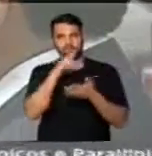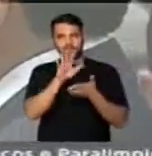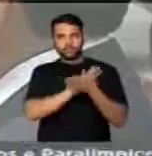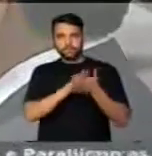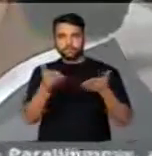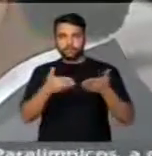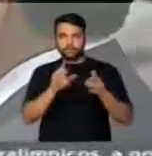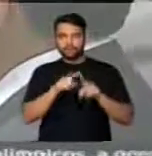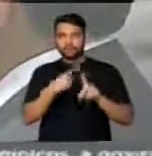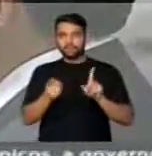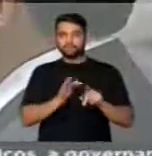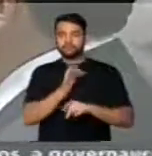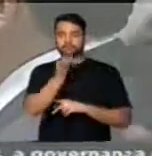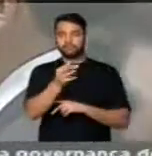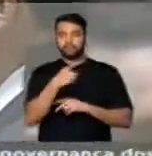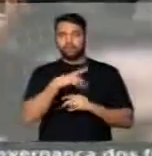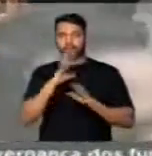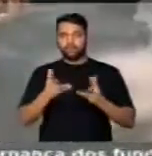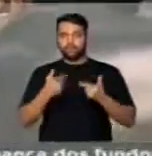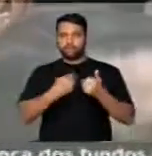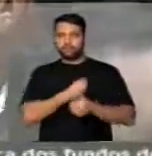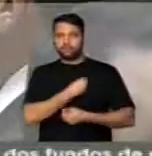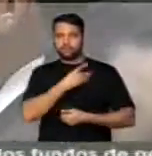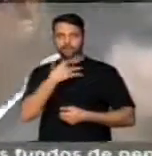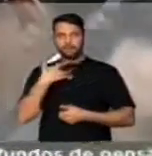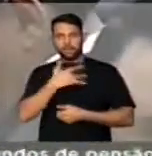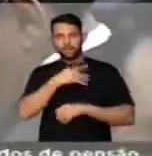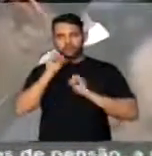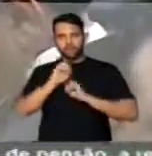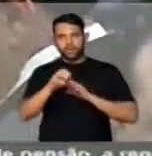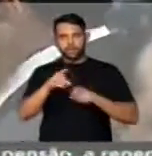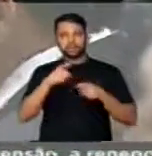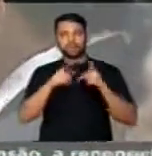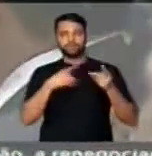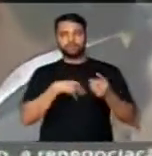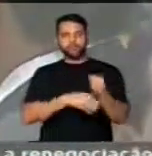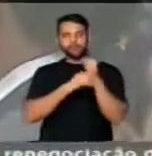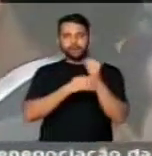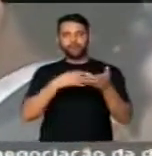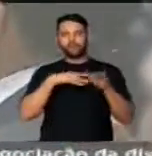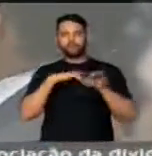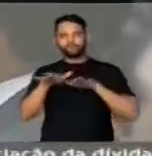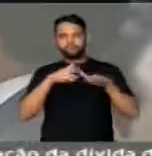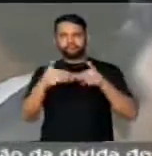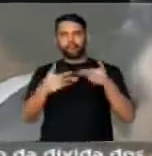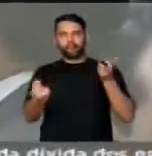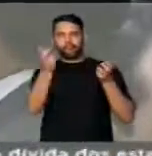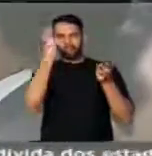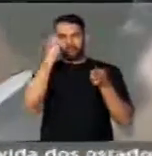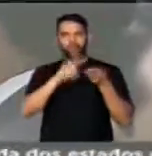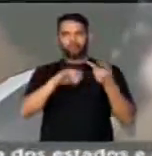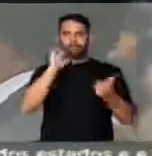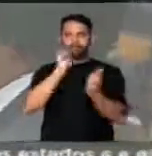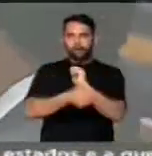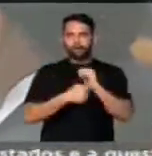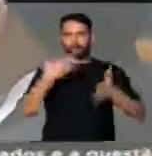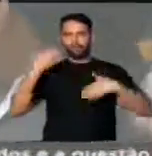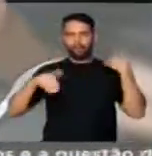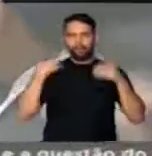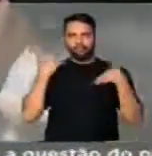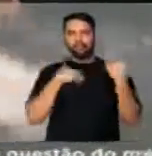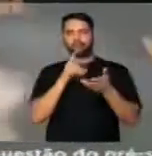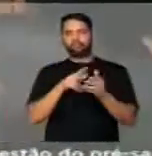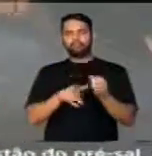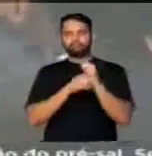não só agora, mas para o futuro, a qualidade de vida com saúde, educação, segurança, mobilidade, cultura, esporte, lazer,